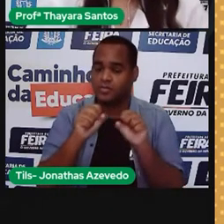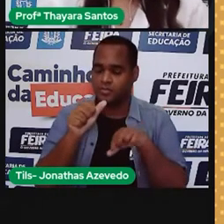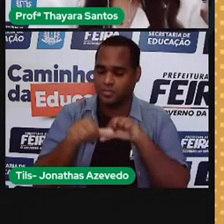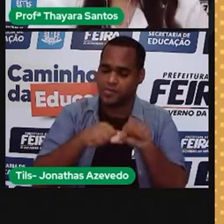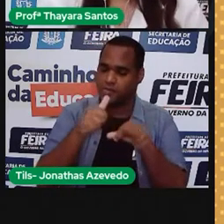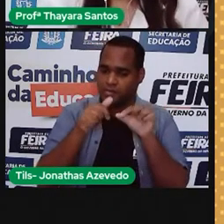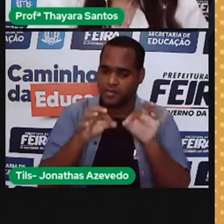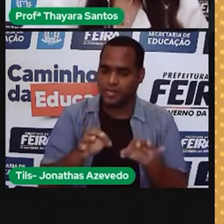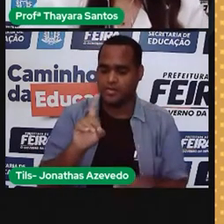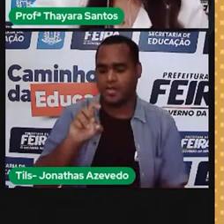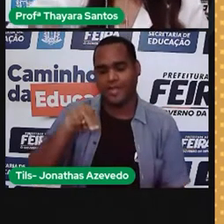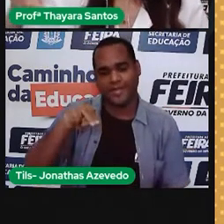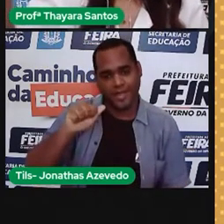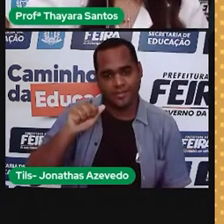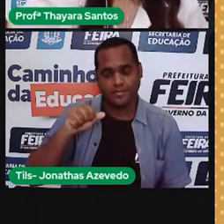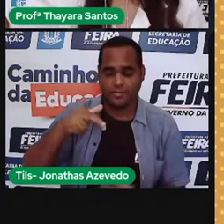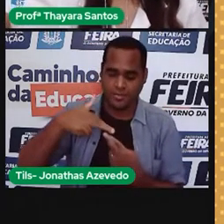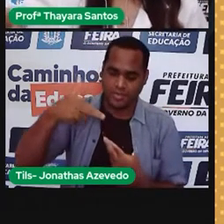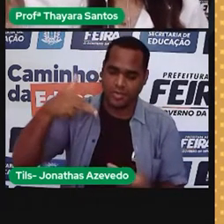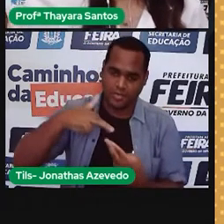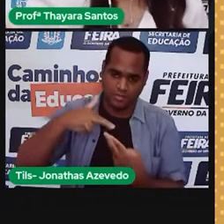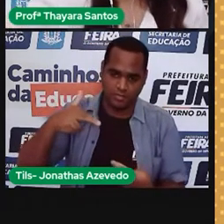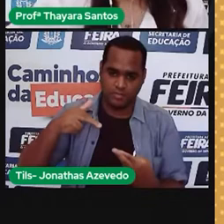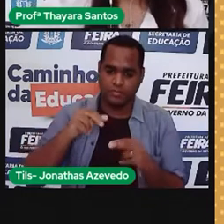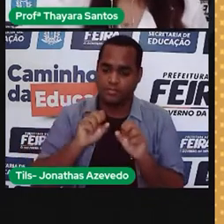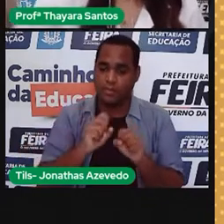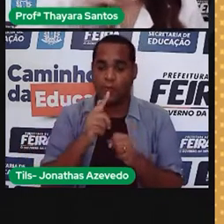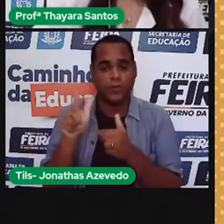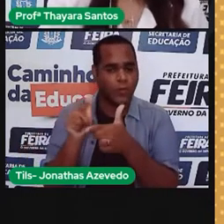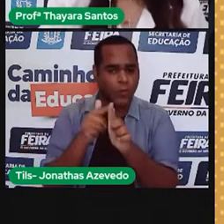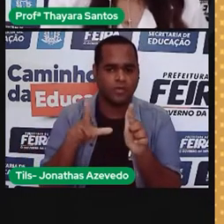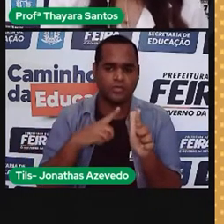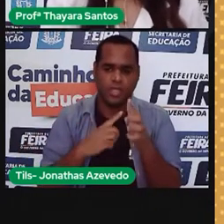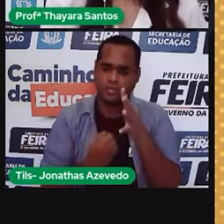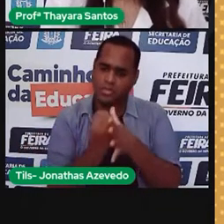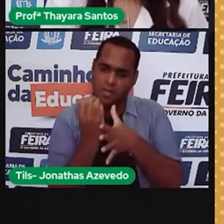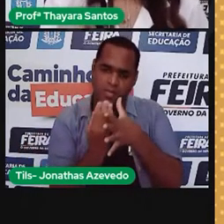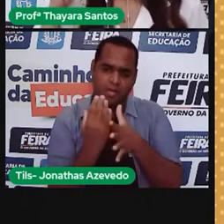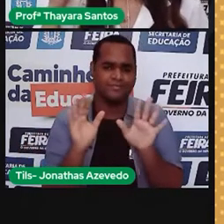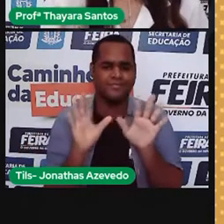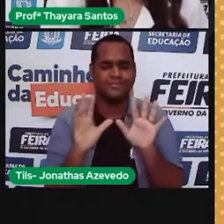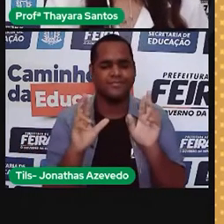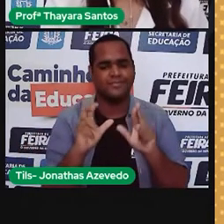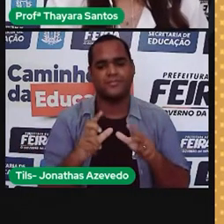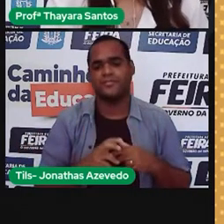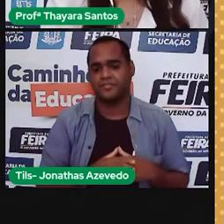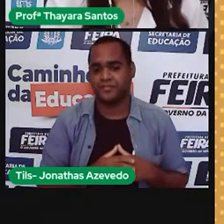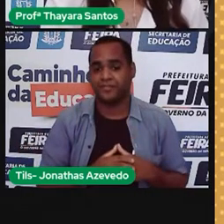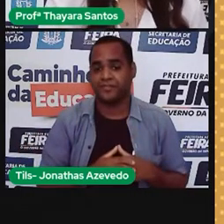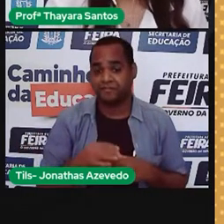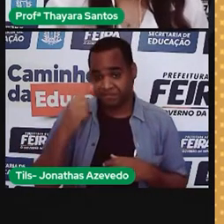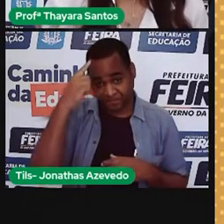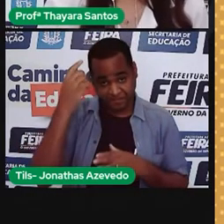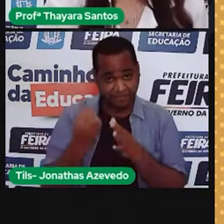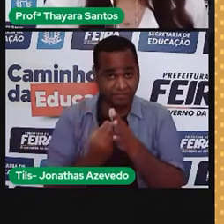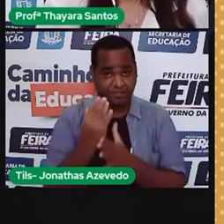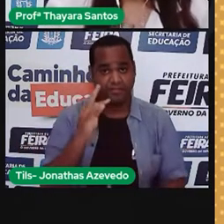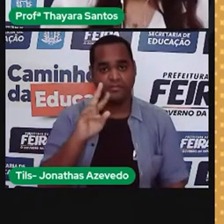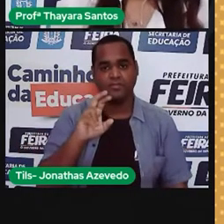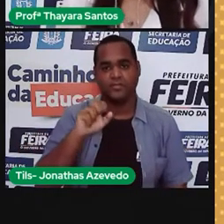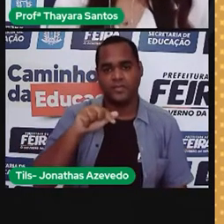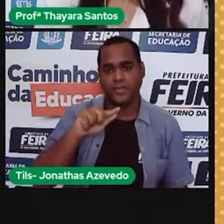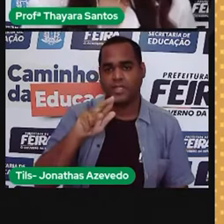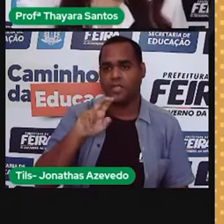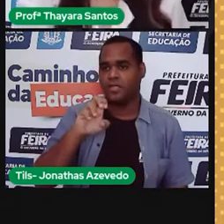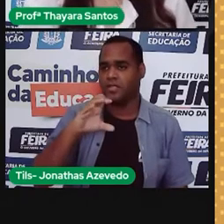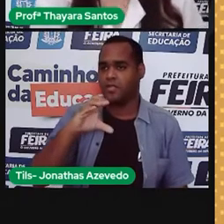no seu DNA. Não vai ter DNA de outra coisa que vai ser implantado nele. Já os que a gente chama de transgênicos,